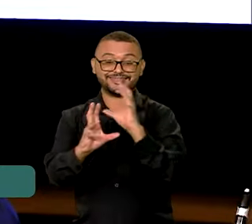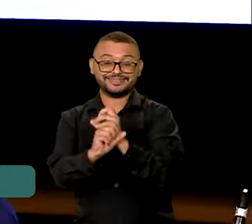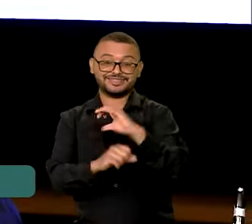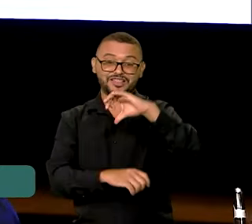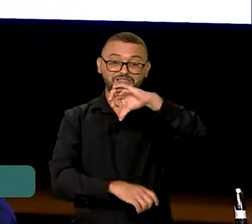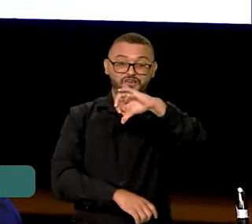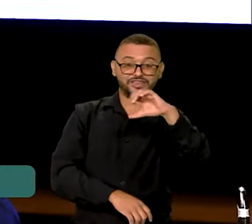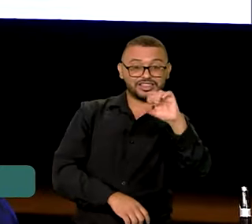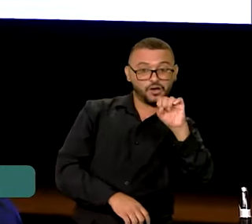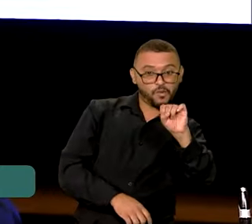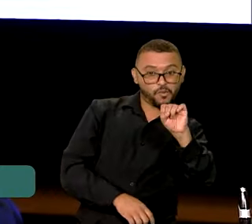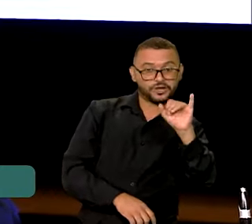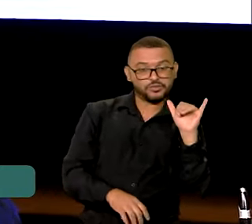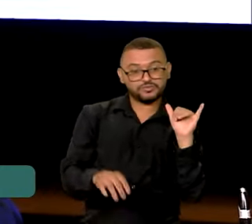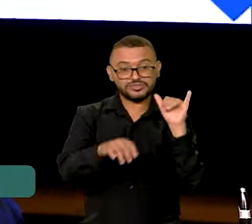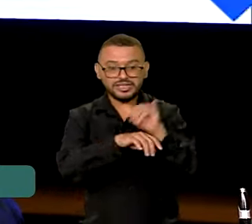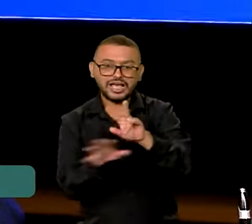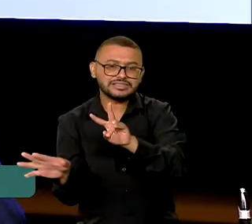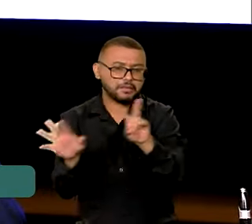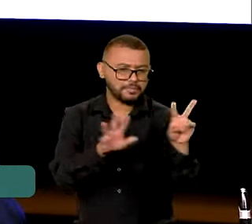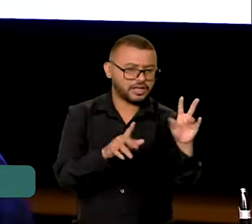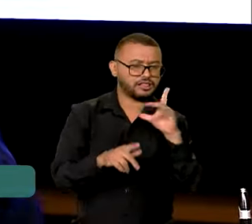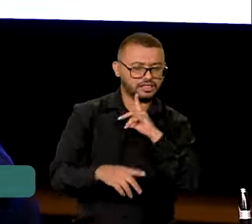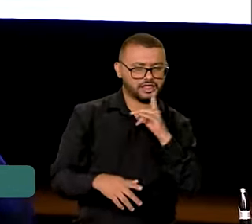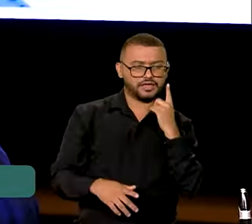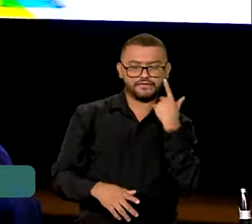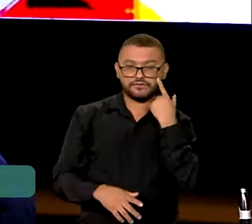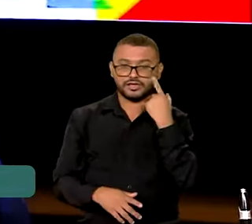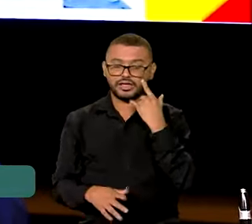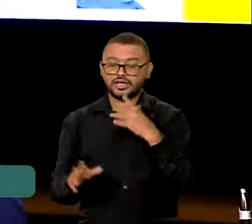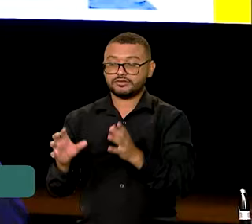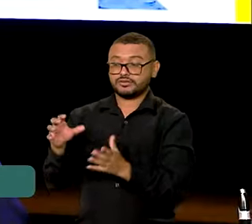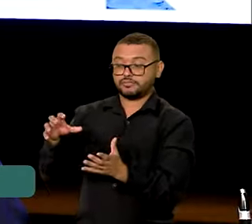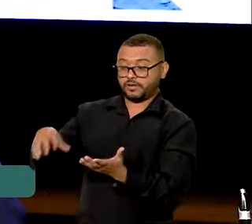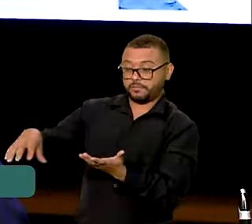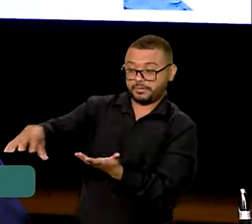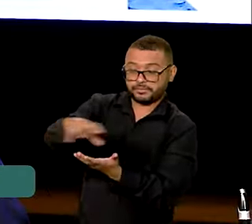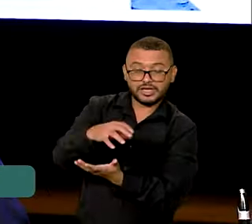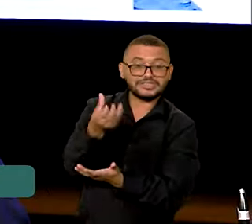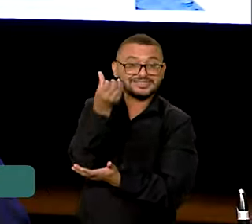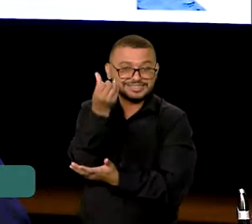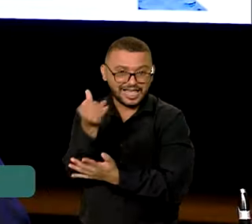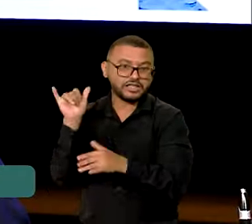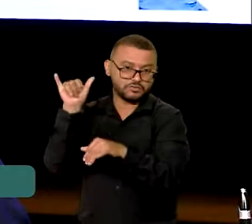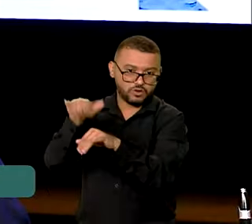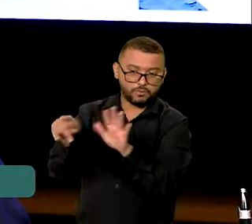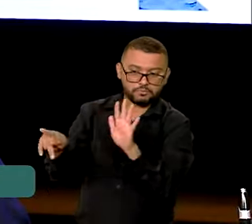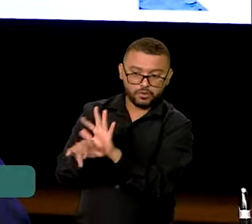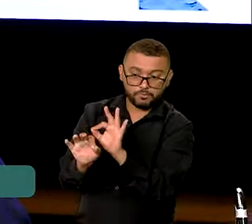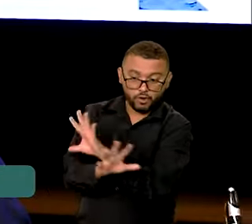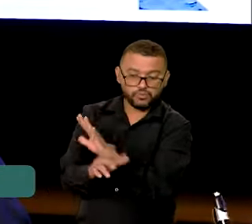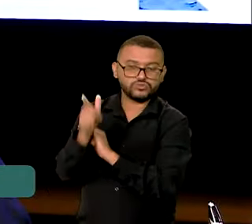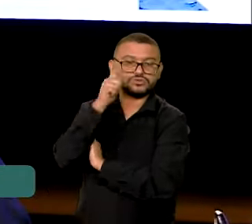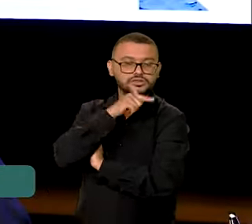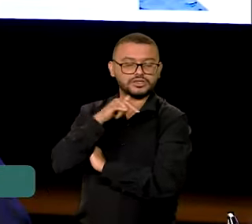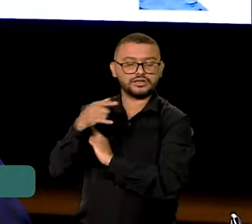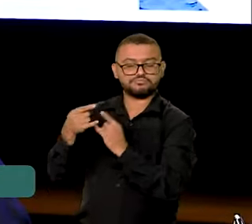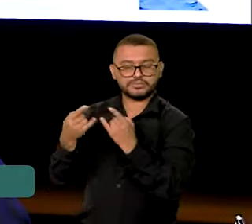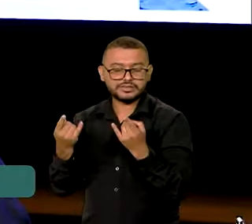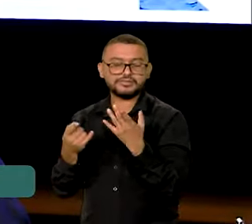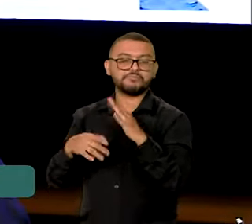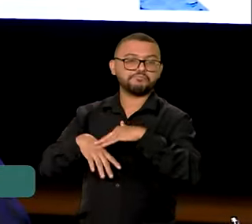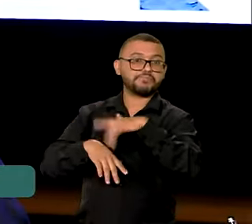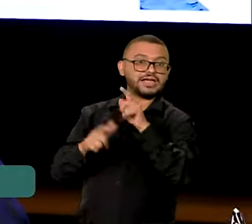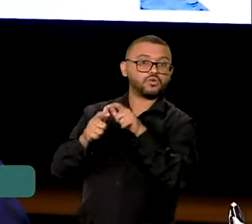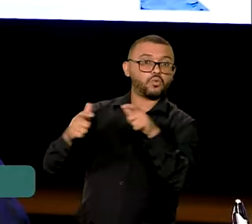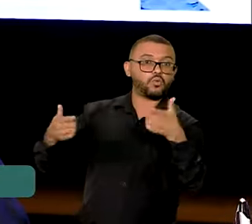98 voos semanais nesses seis aeroportos regionais para ampliar a malha aérea